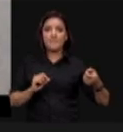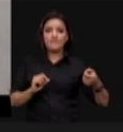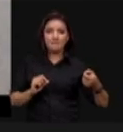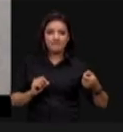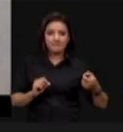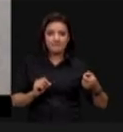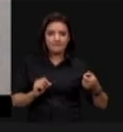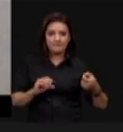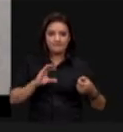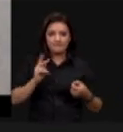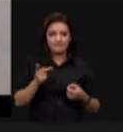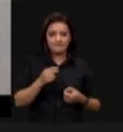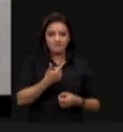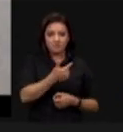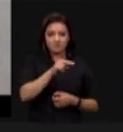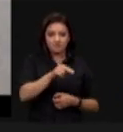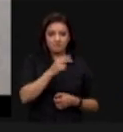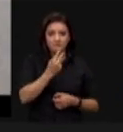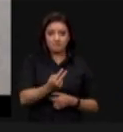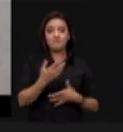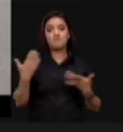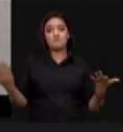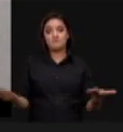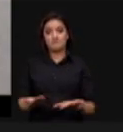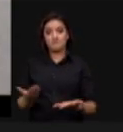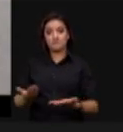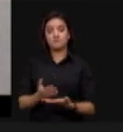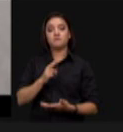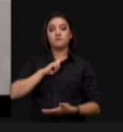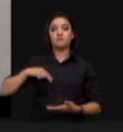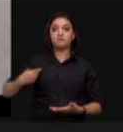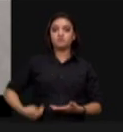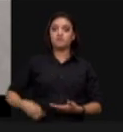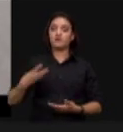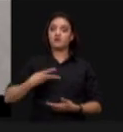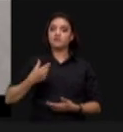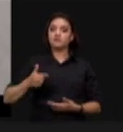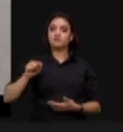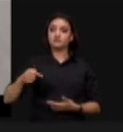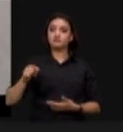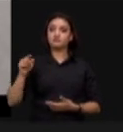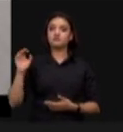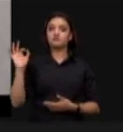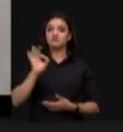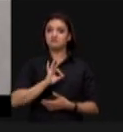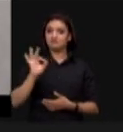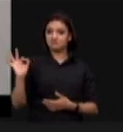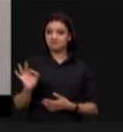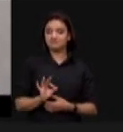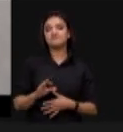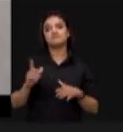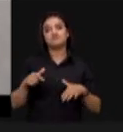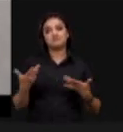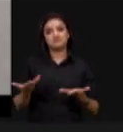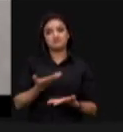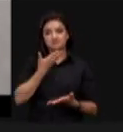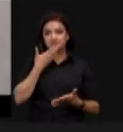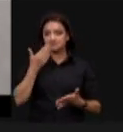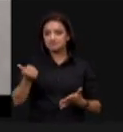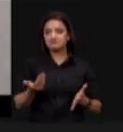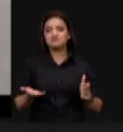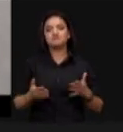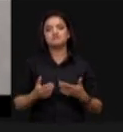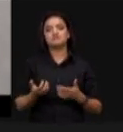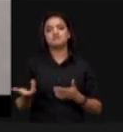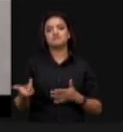32%, representando, portanto, mais de 30 bilhões de dólares. Um salto espetacular que foi recobrado pela Ásia,